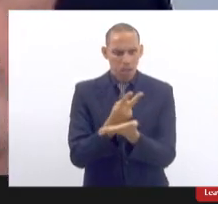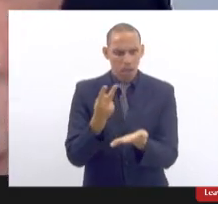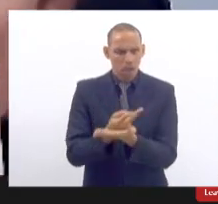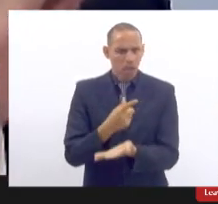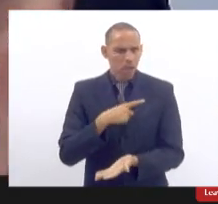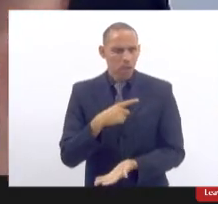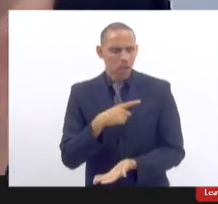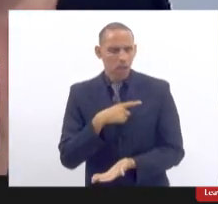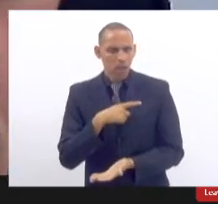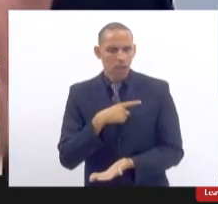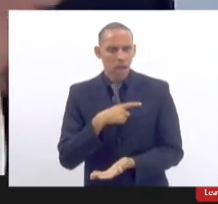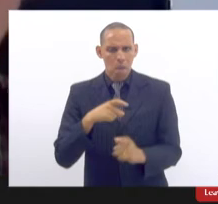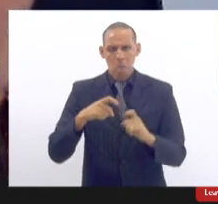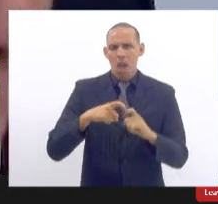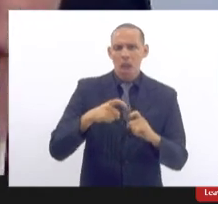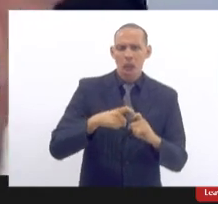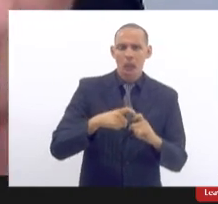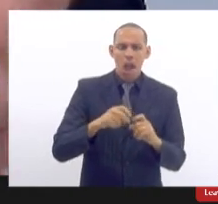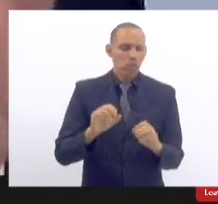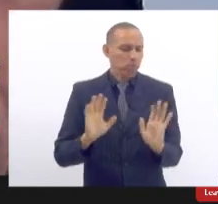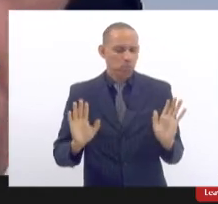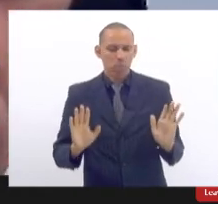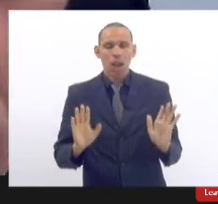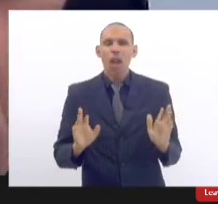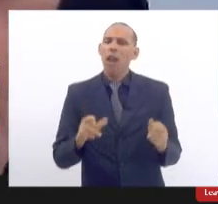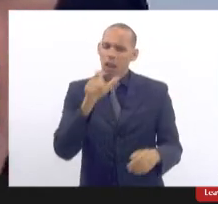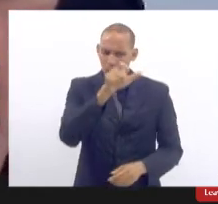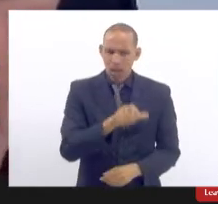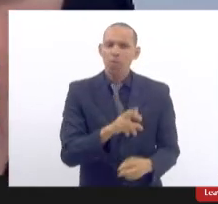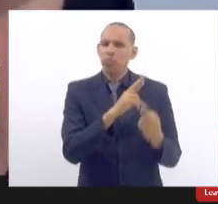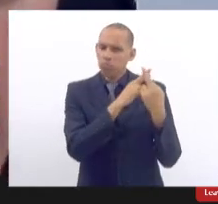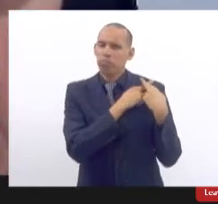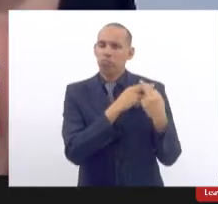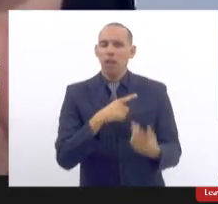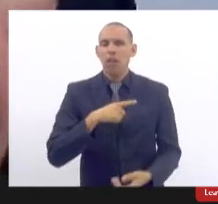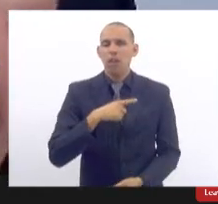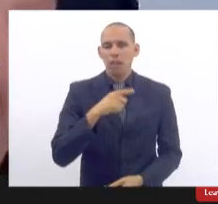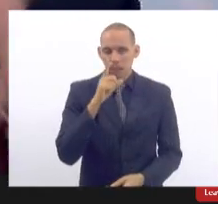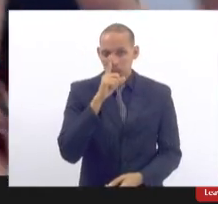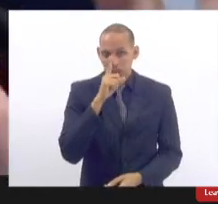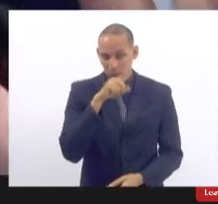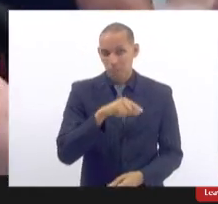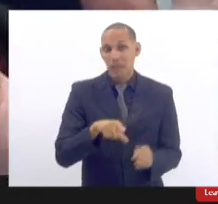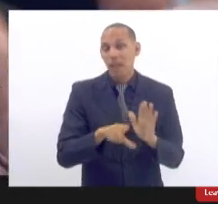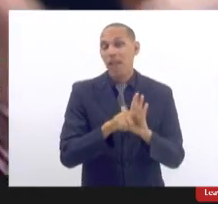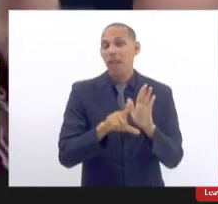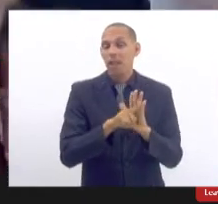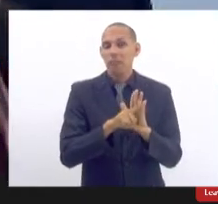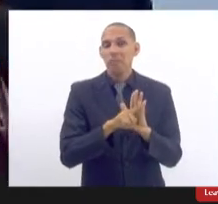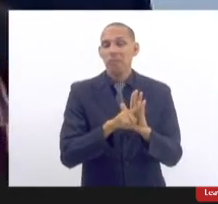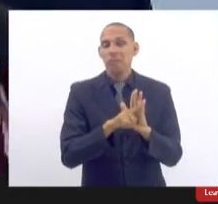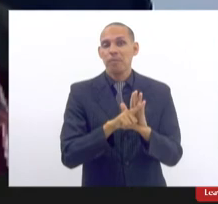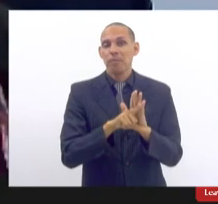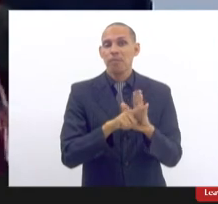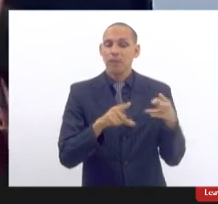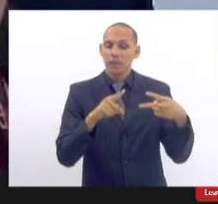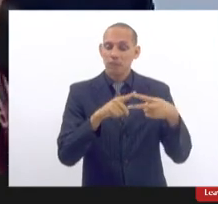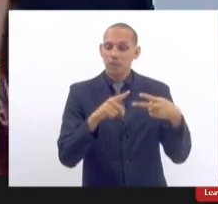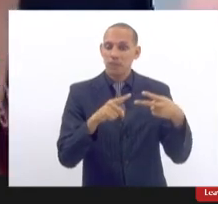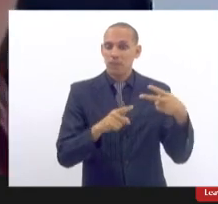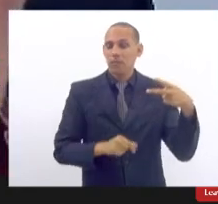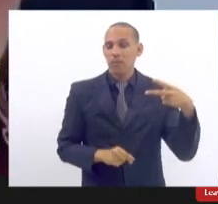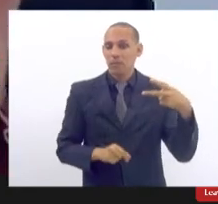de um médico etc ele é responsabilizado essa lei ela se pega em dois pontos